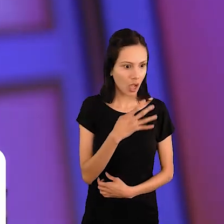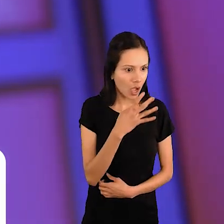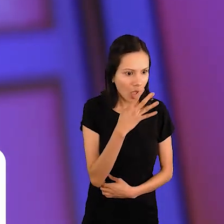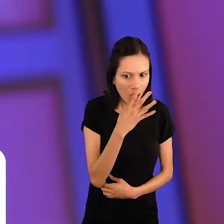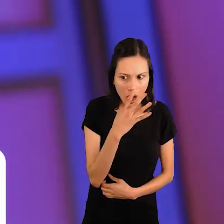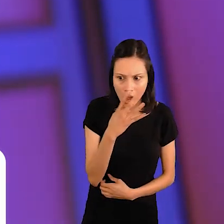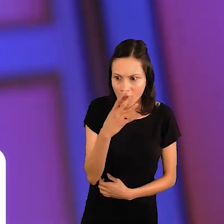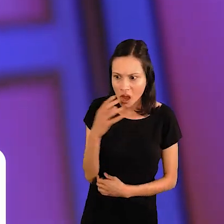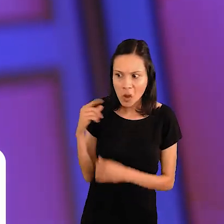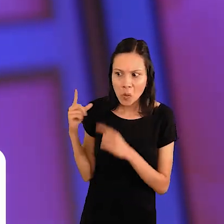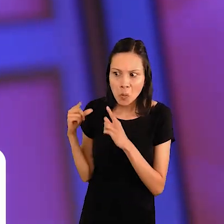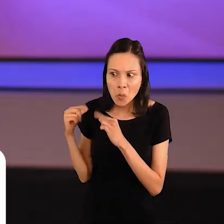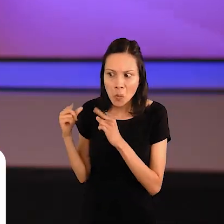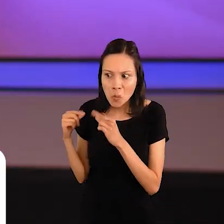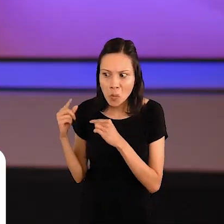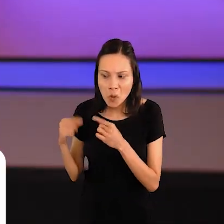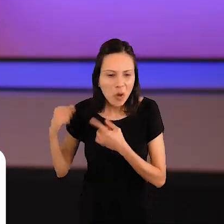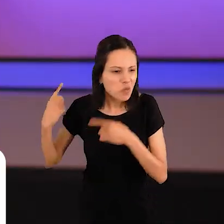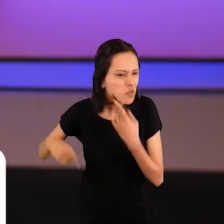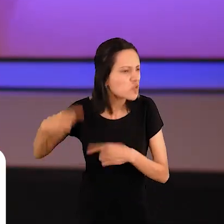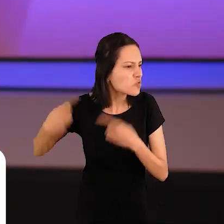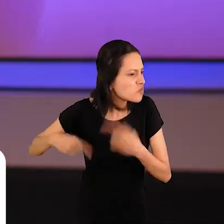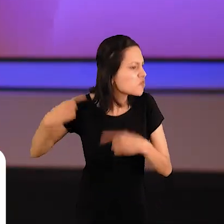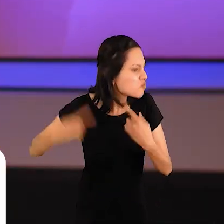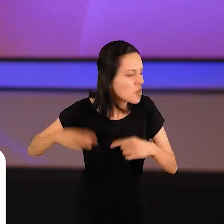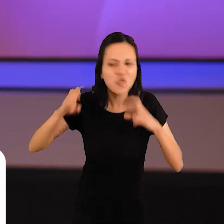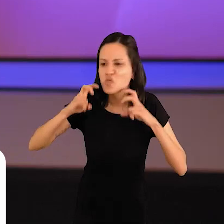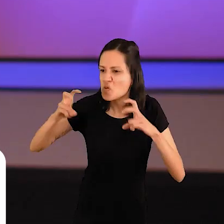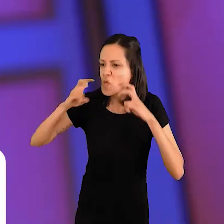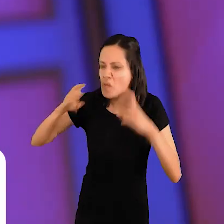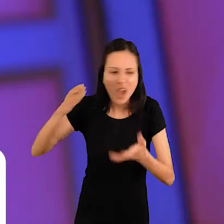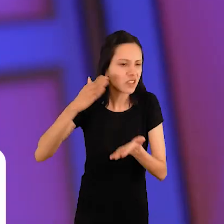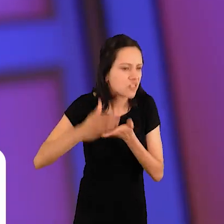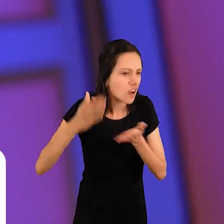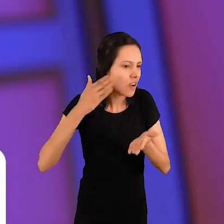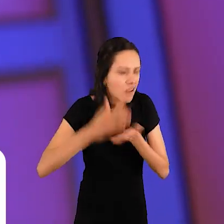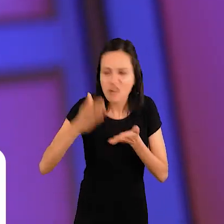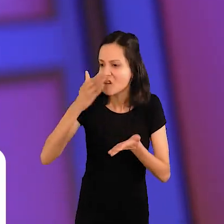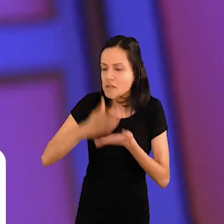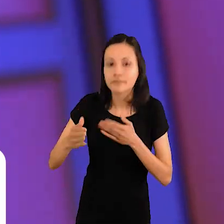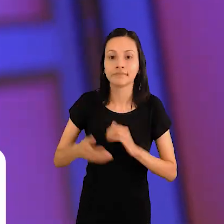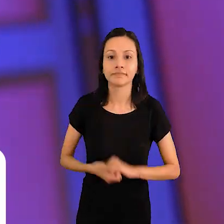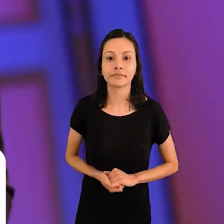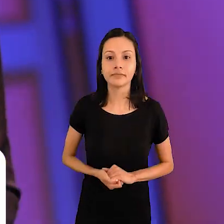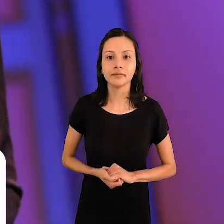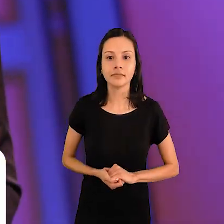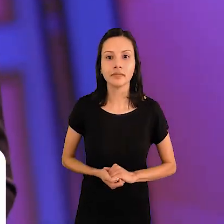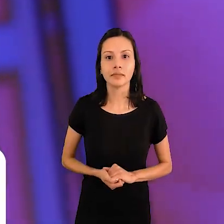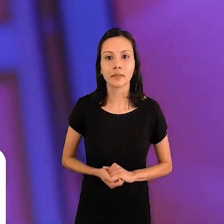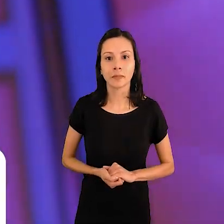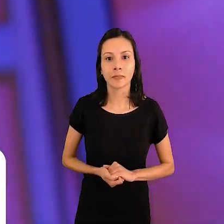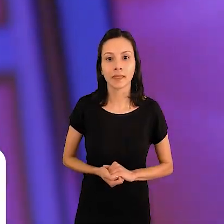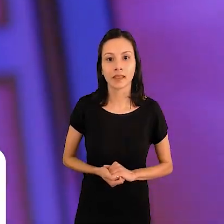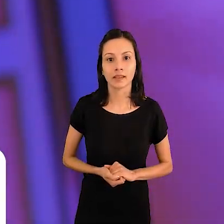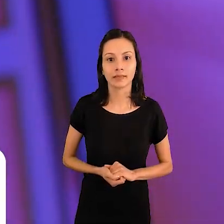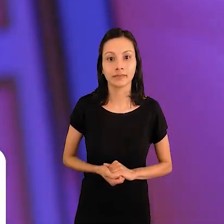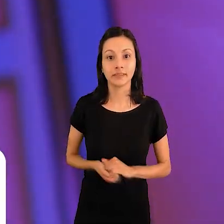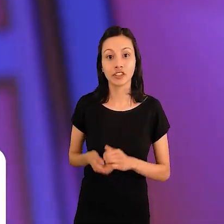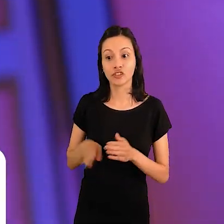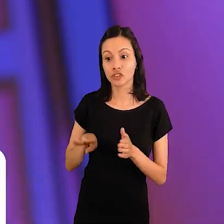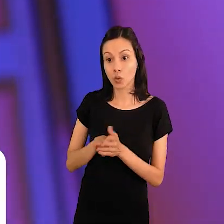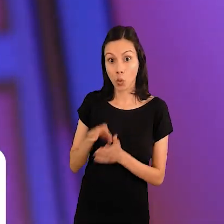Disputa, disputa, começa, começa. Chegou então o Chacal,